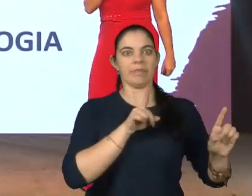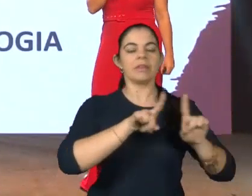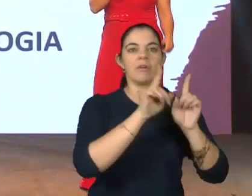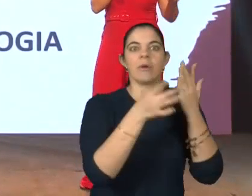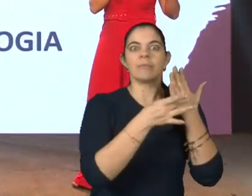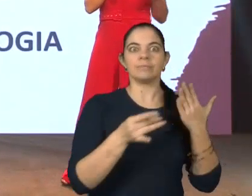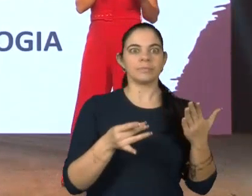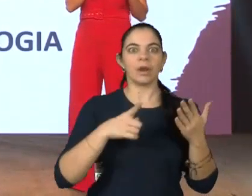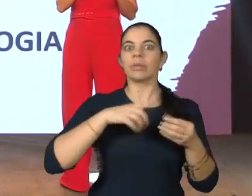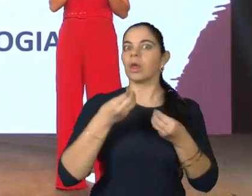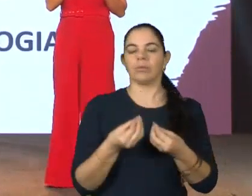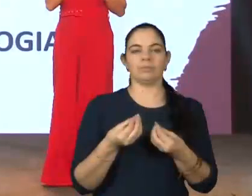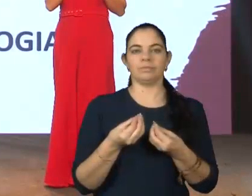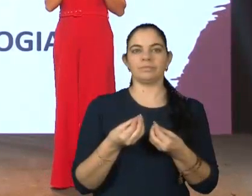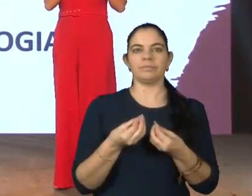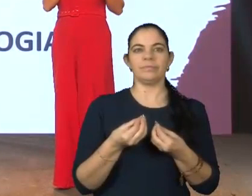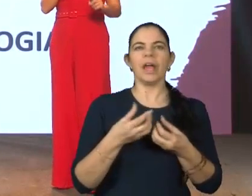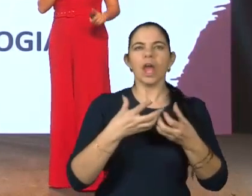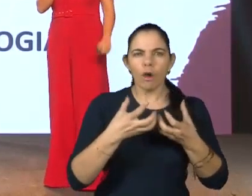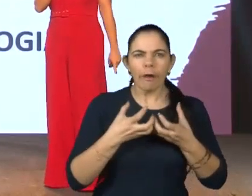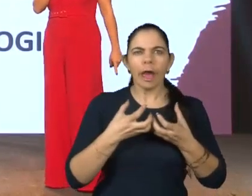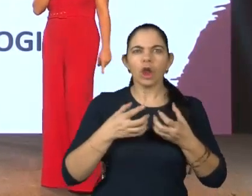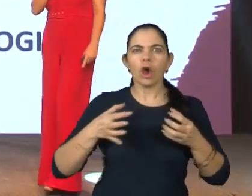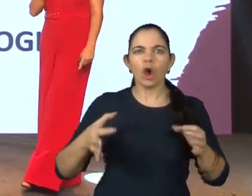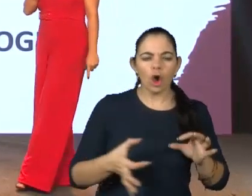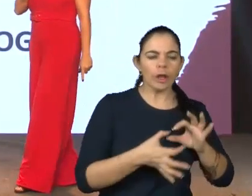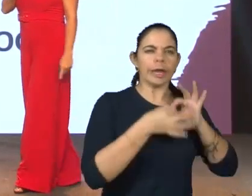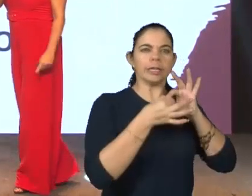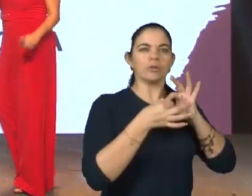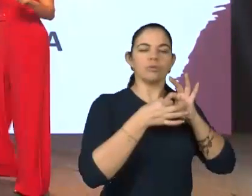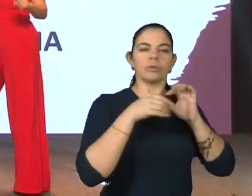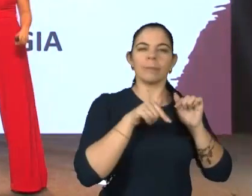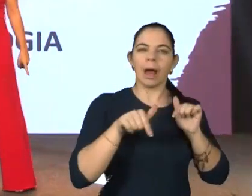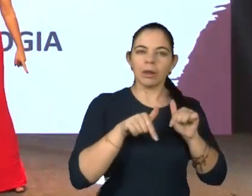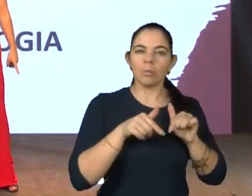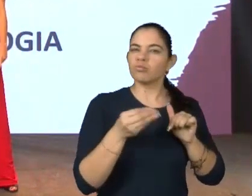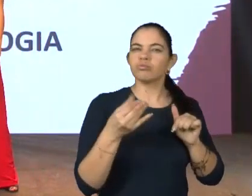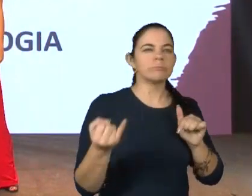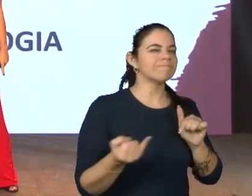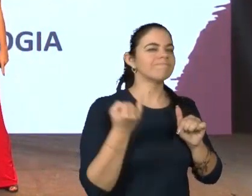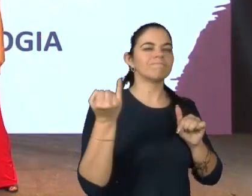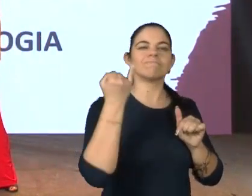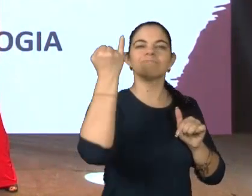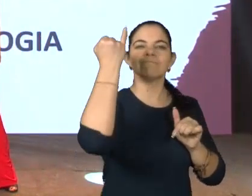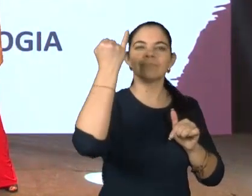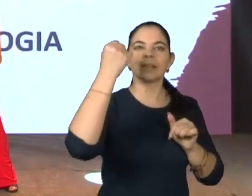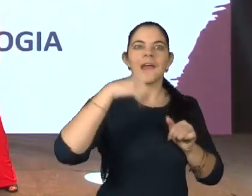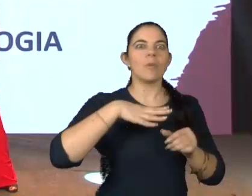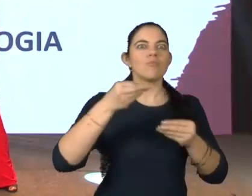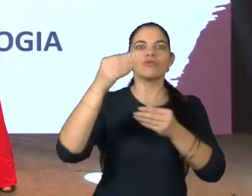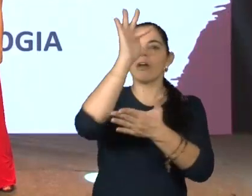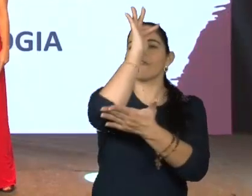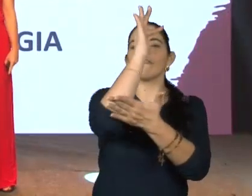aí, eu quero fazer um link muito importante do nosso trabalho. O nosso trabalho, ele sempre foi ligado à fé.